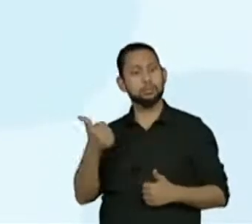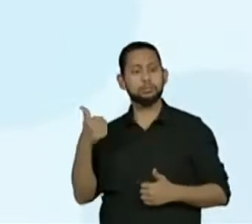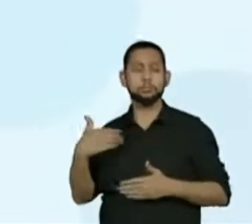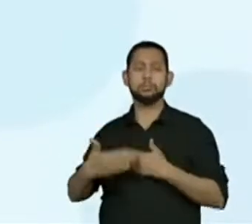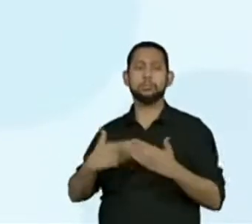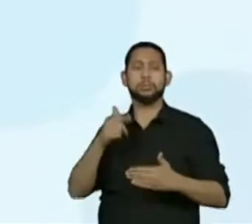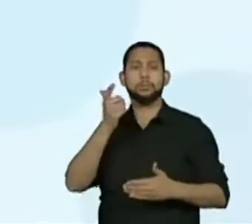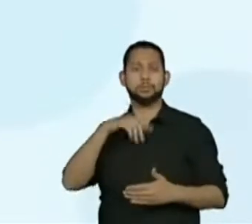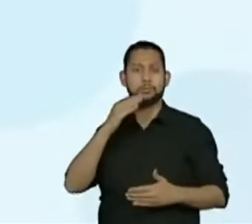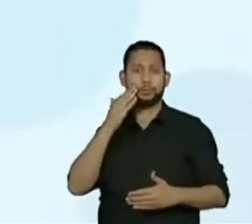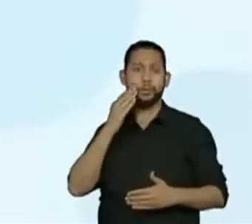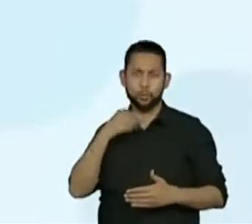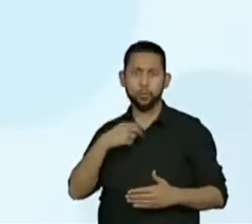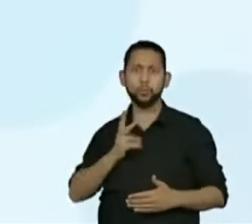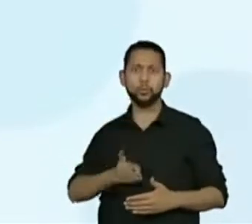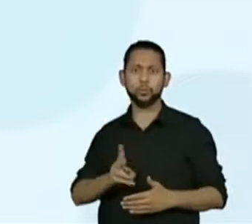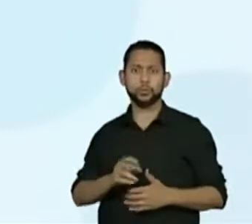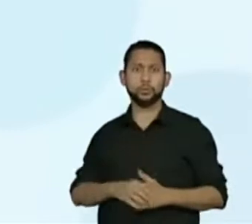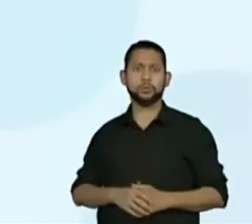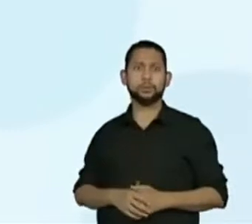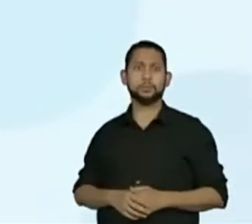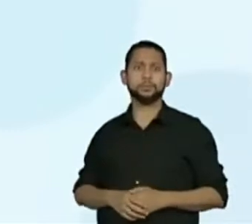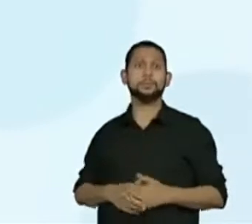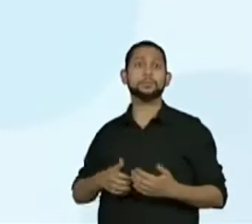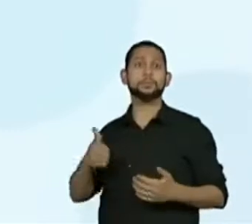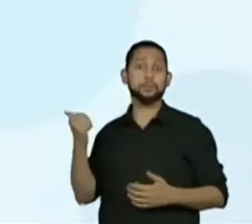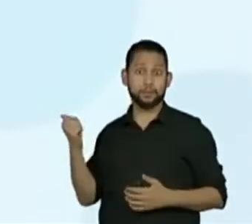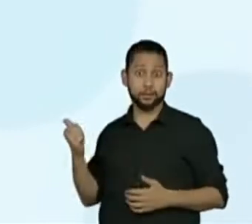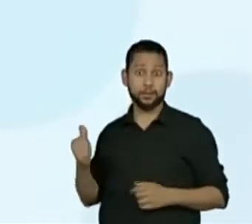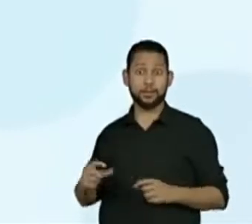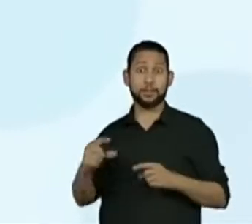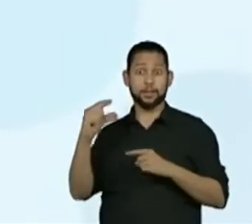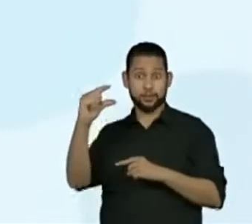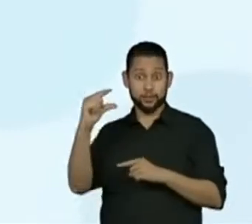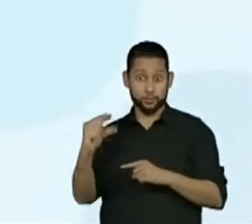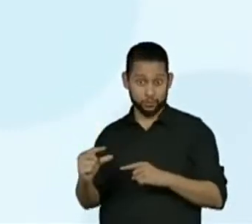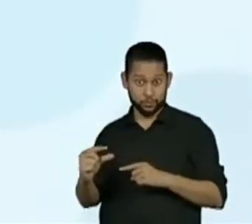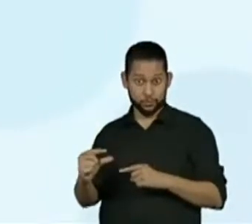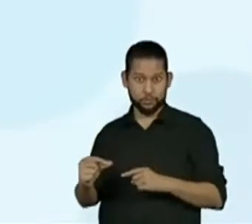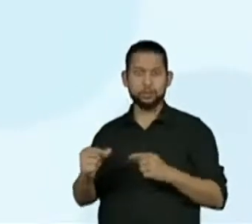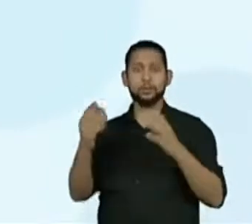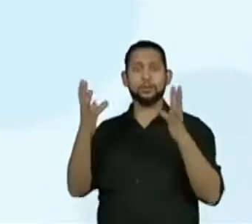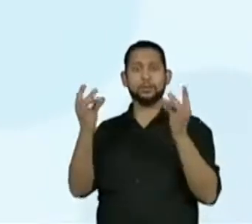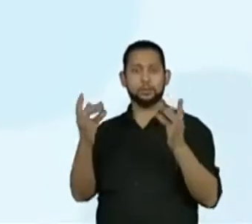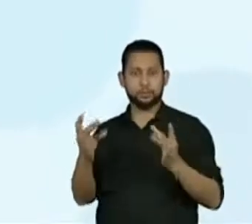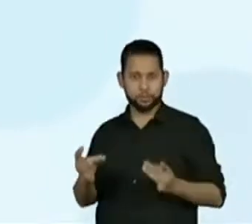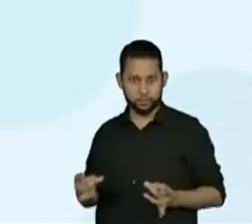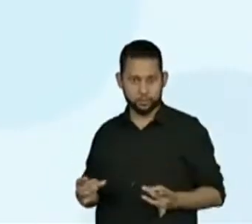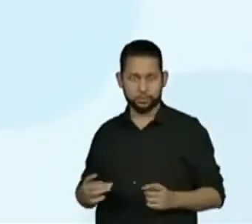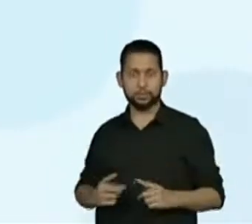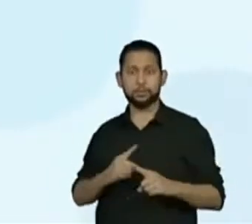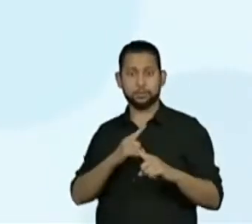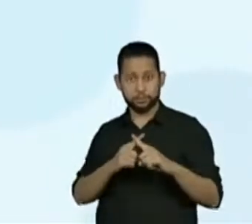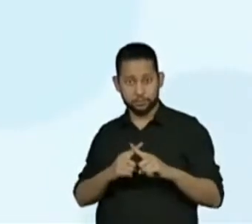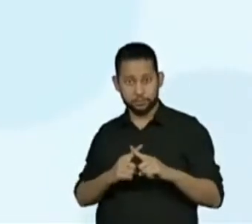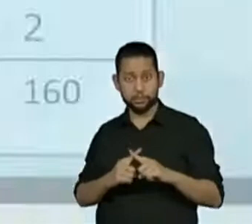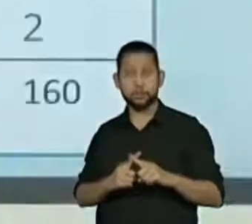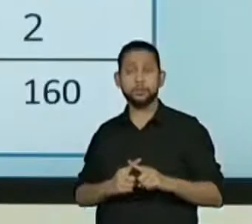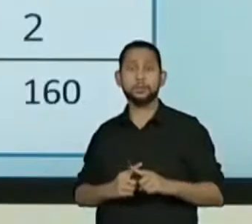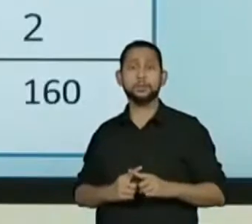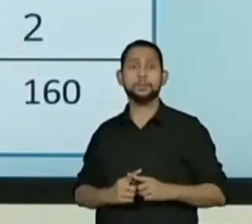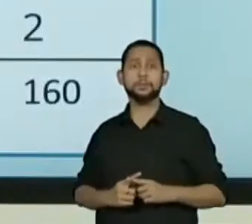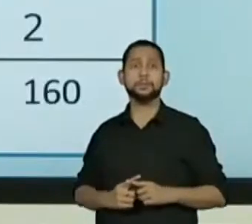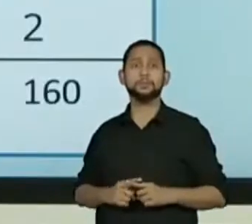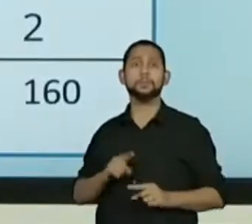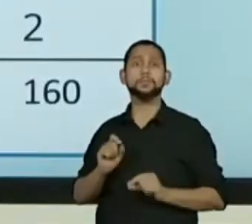procedimentos. Então, eu vou continuar, tá bom? E aí, no algoritmo pela decomposição da multiplicação, nós faríamos